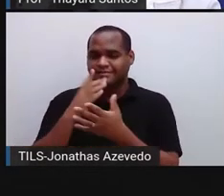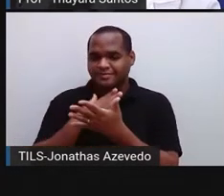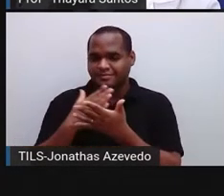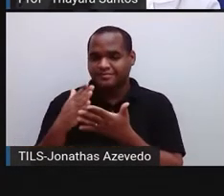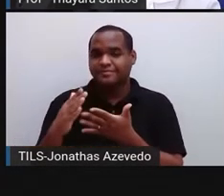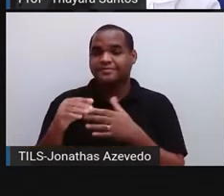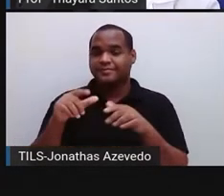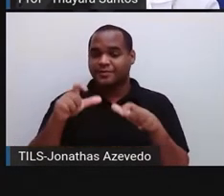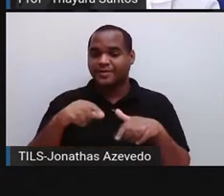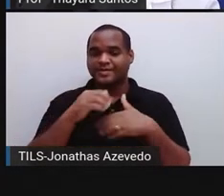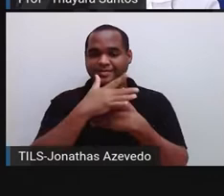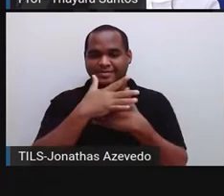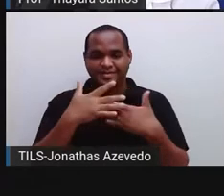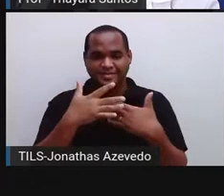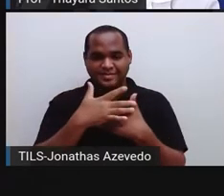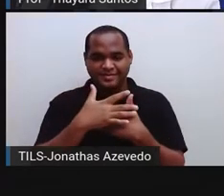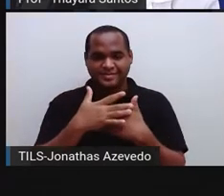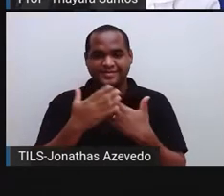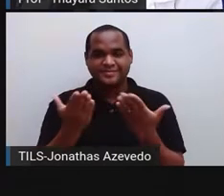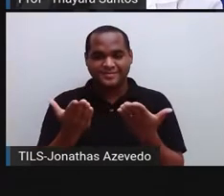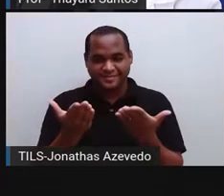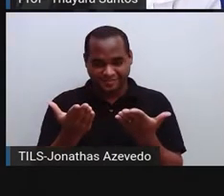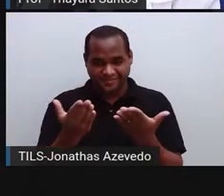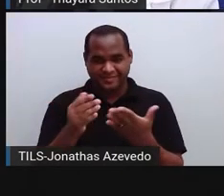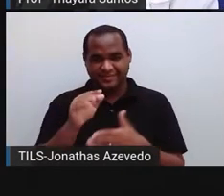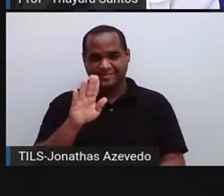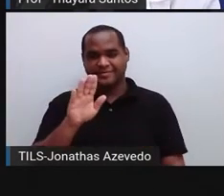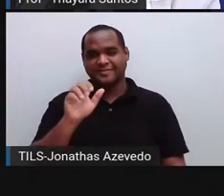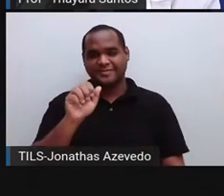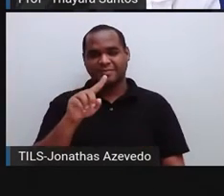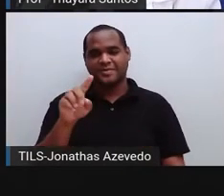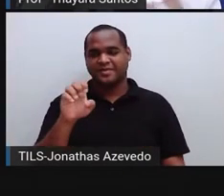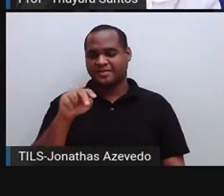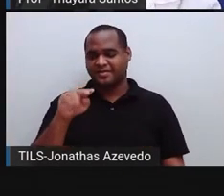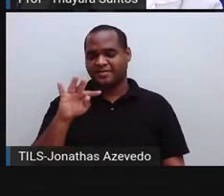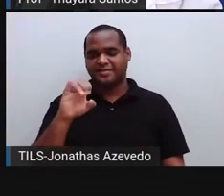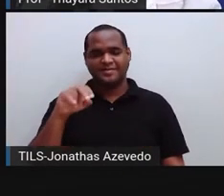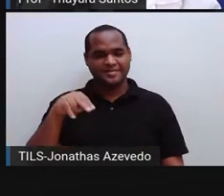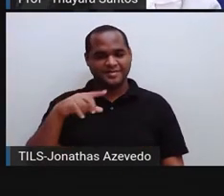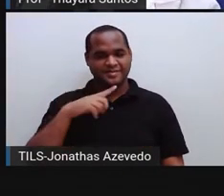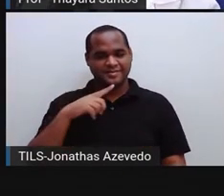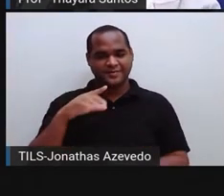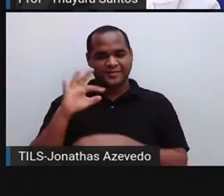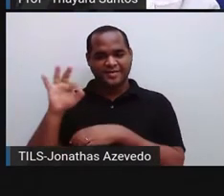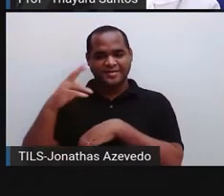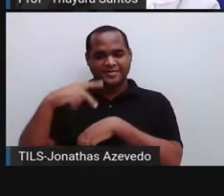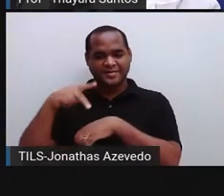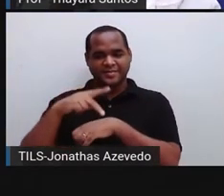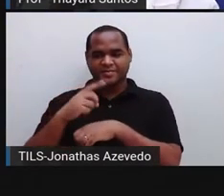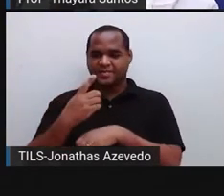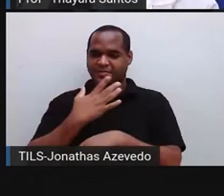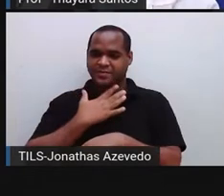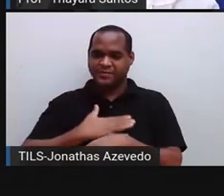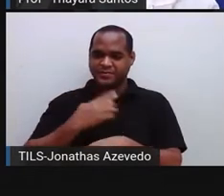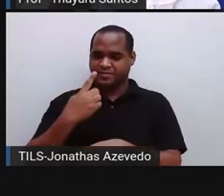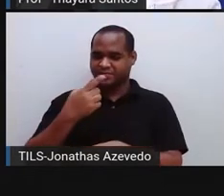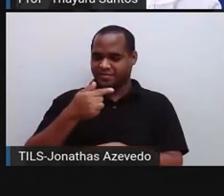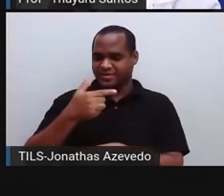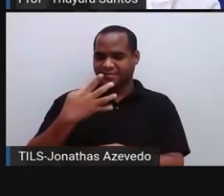cidade aí que está escrito para vocês, que é Basentim, na França, no dia 1º de agosto de 1744.